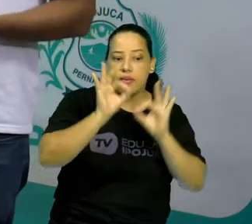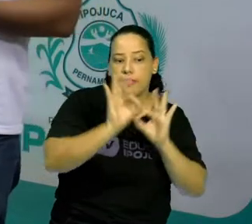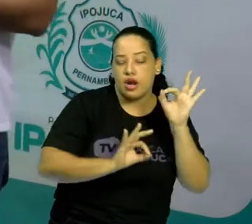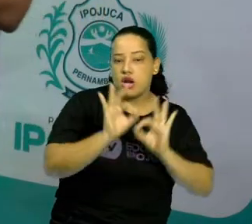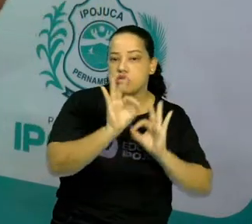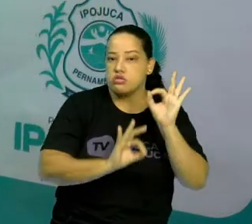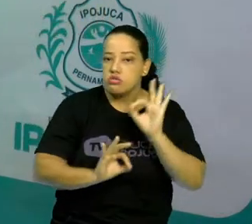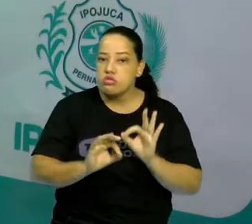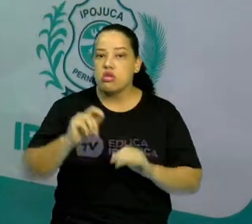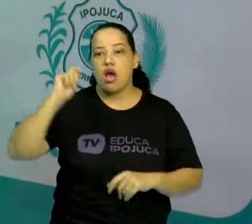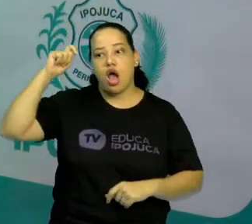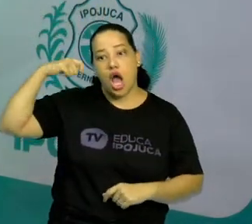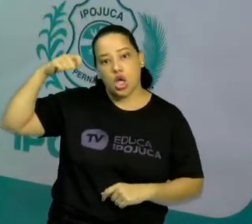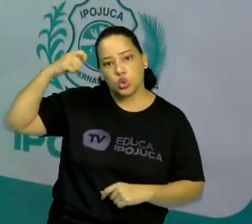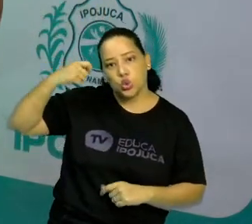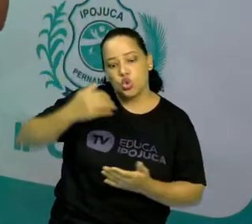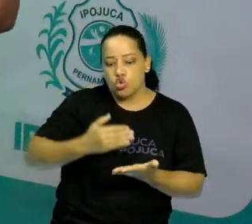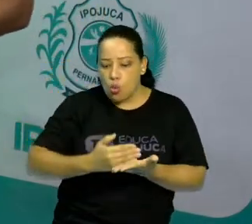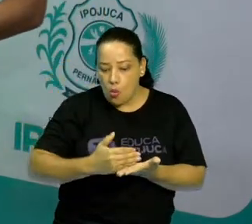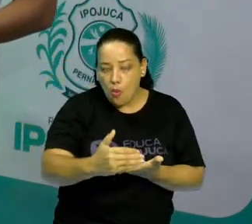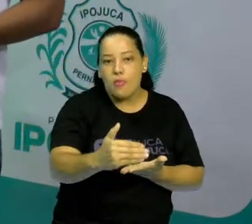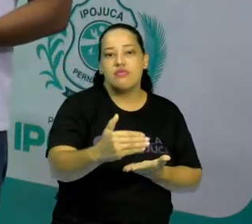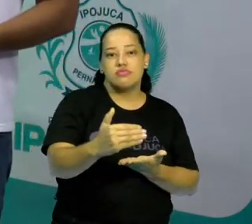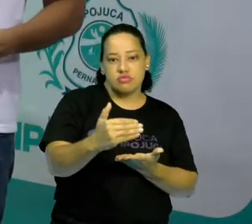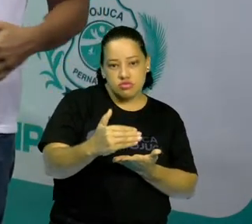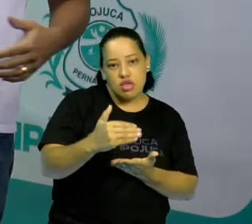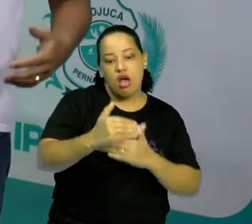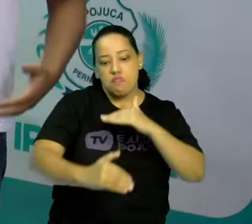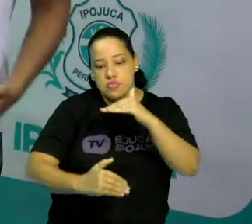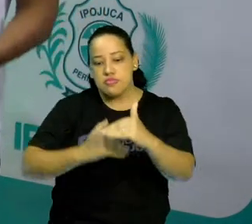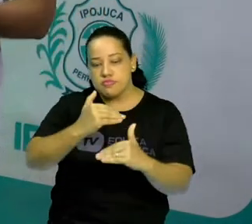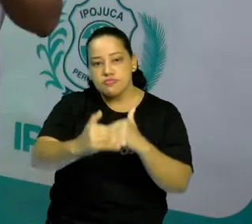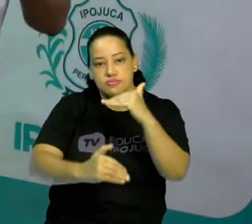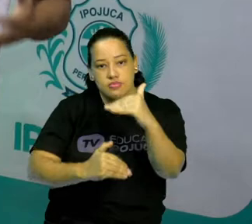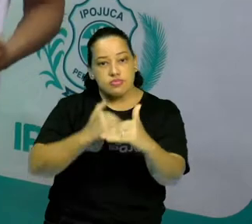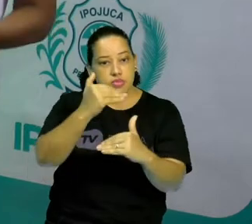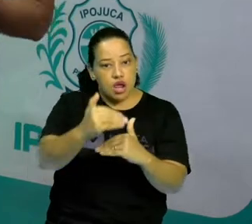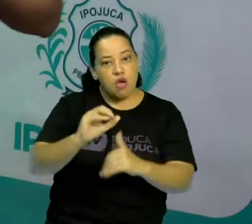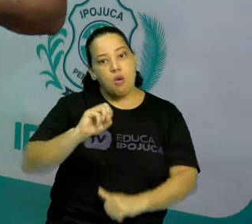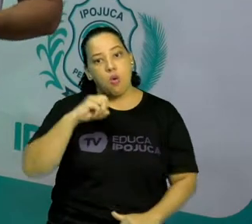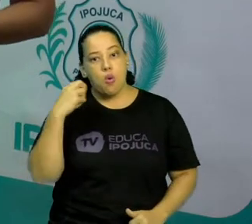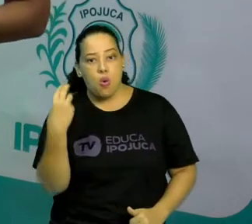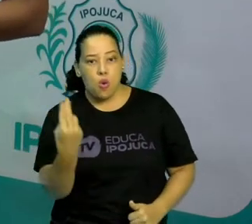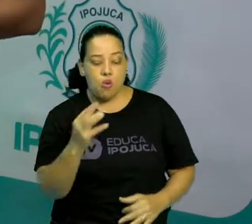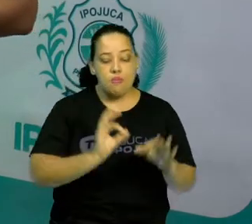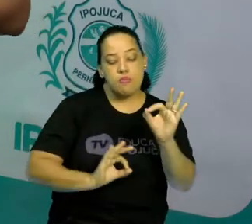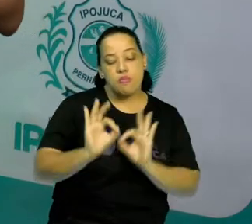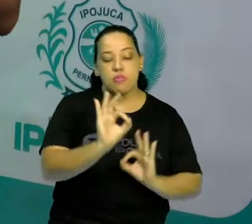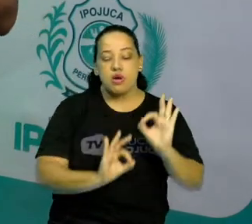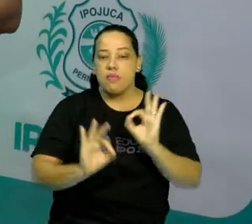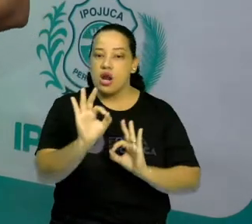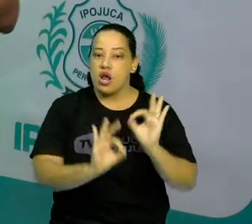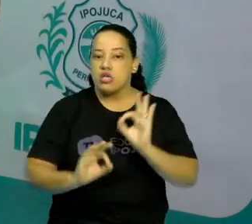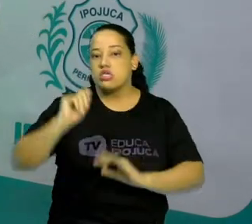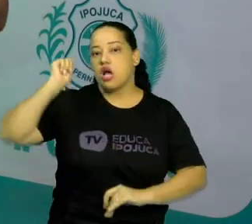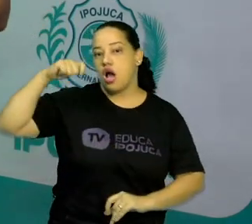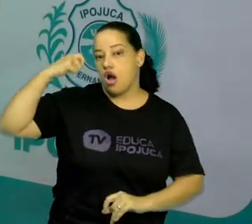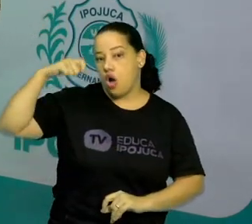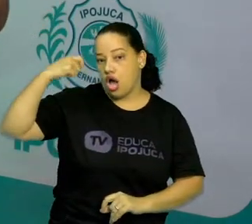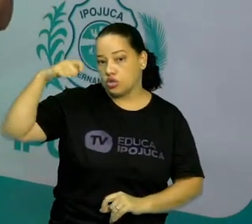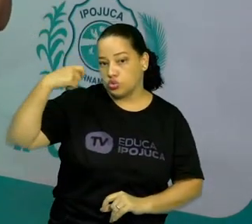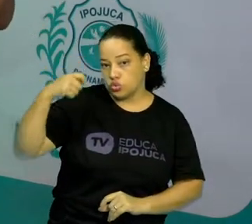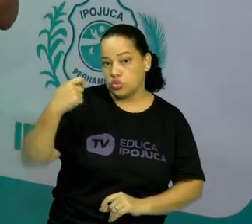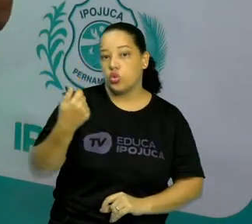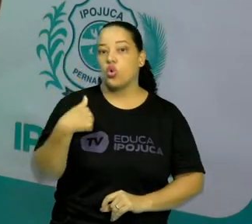atores que estão ali iniciando a sua trajetória, ou um processo de preparação para os atores que vão entrar